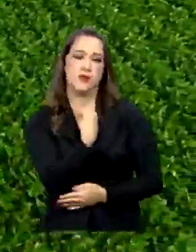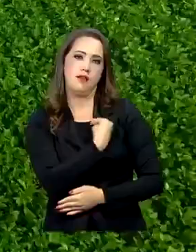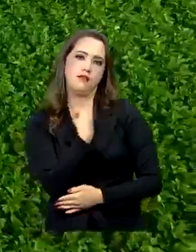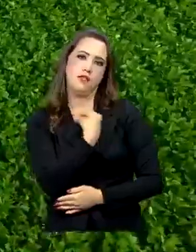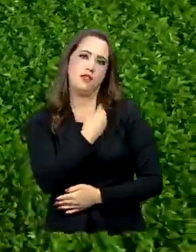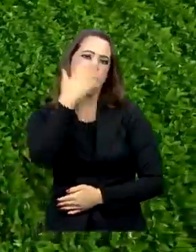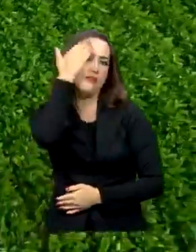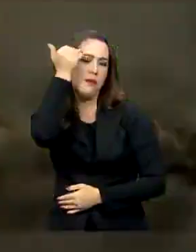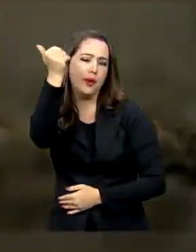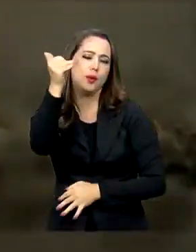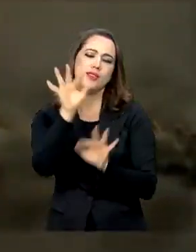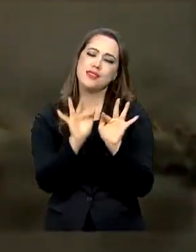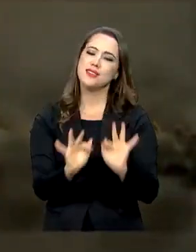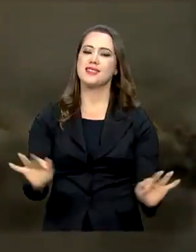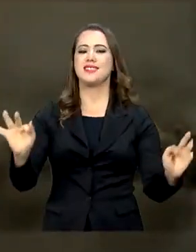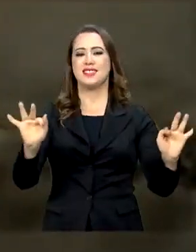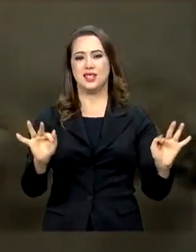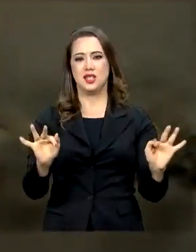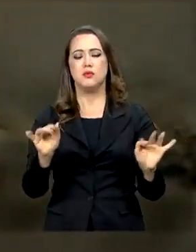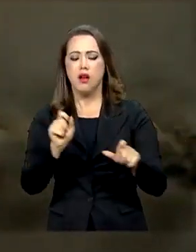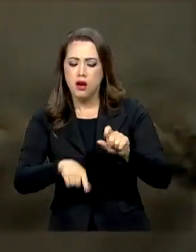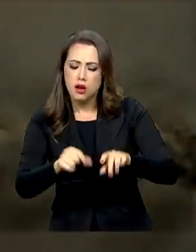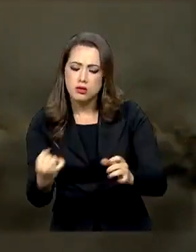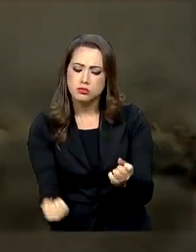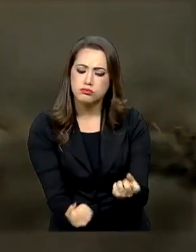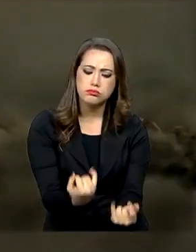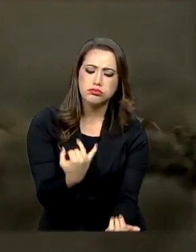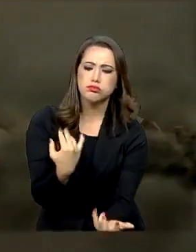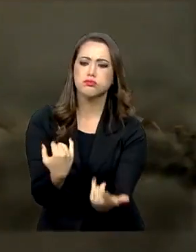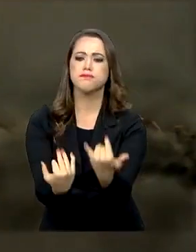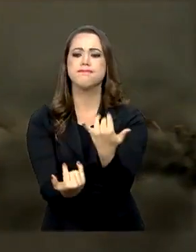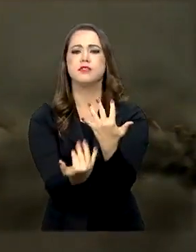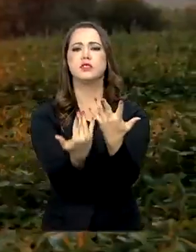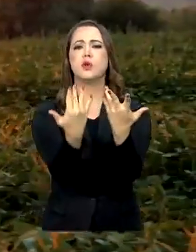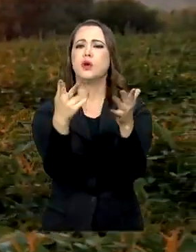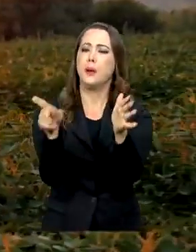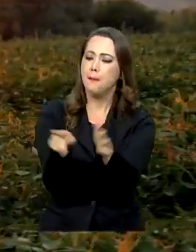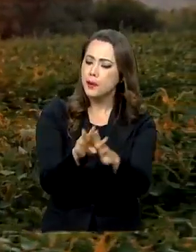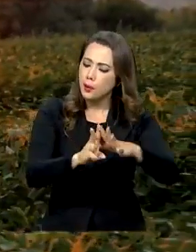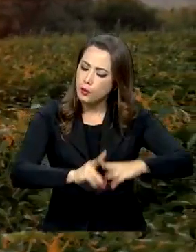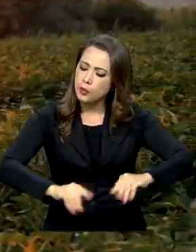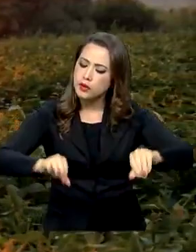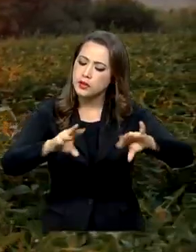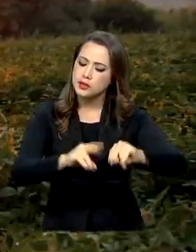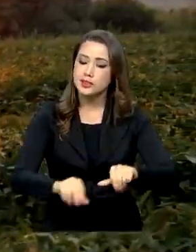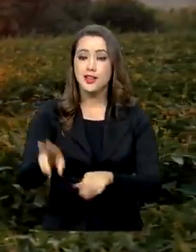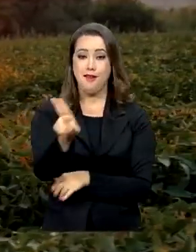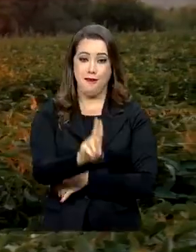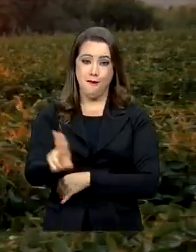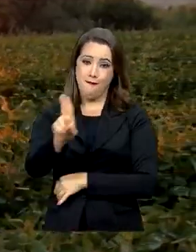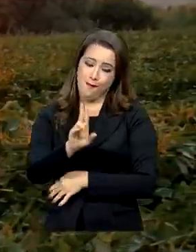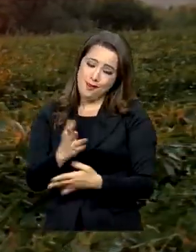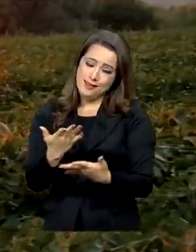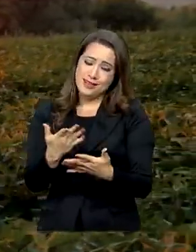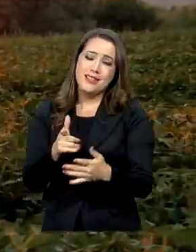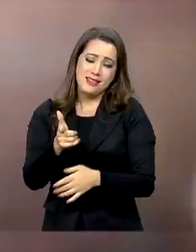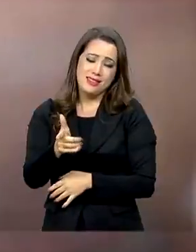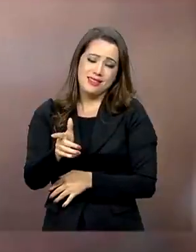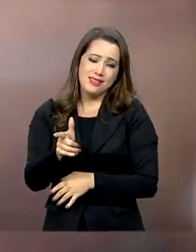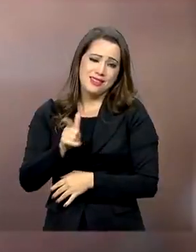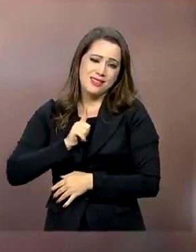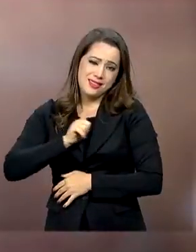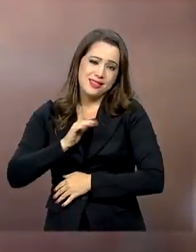simples do fazer, colher respeitosamente o fruto da terra, desfrutar de amizade sincera,